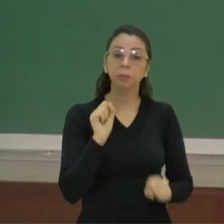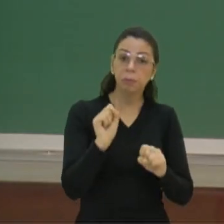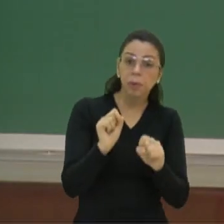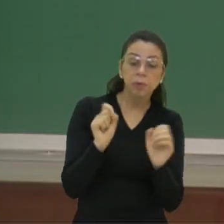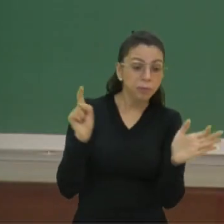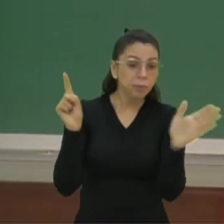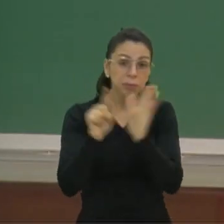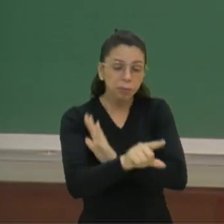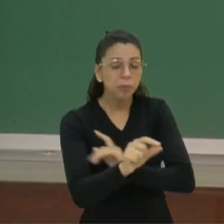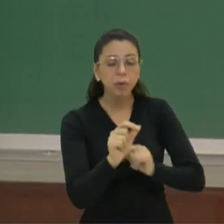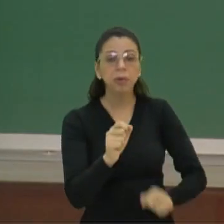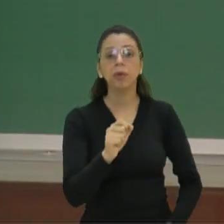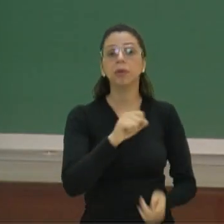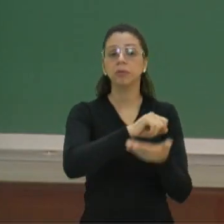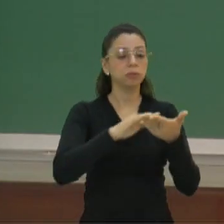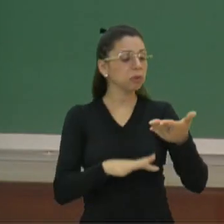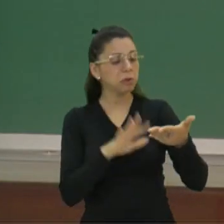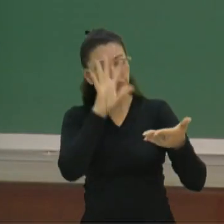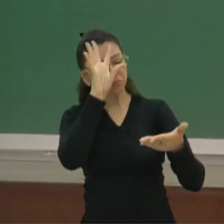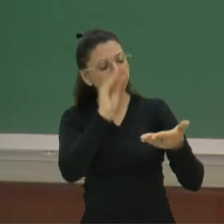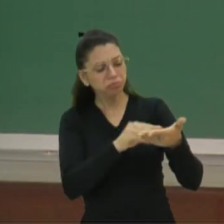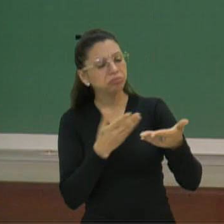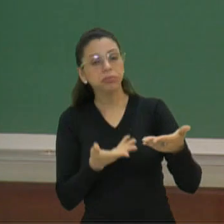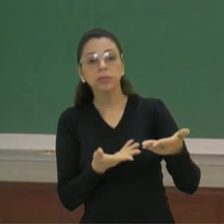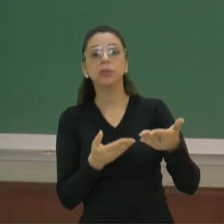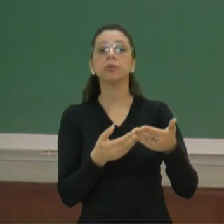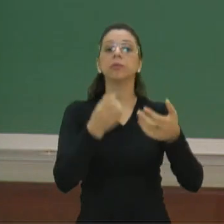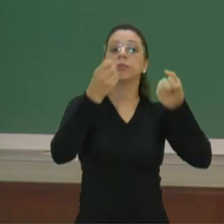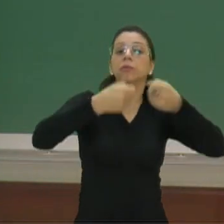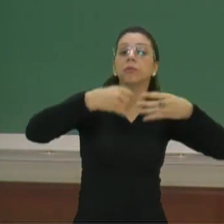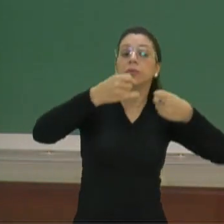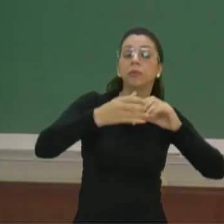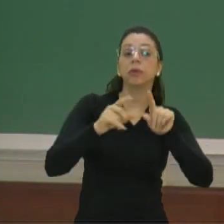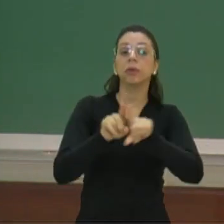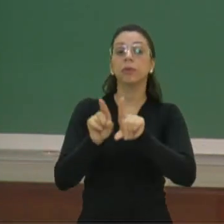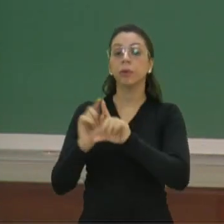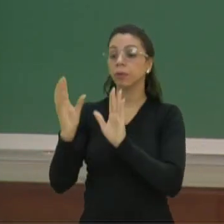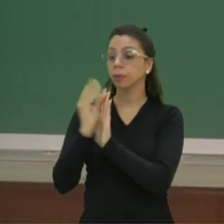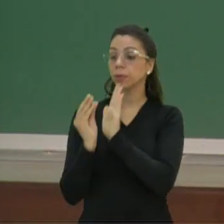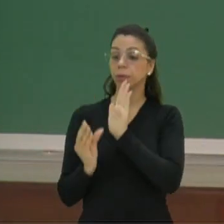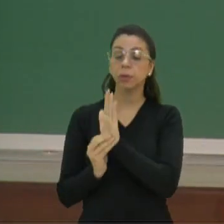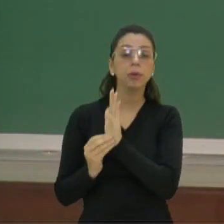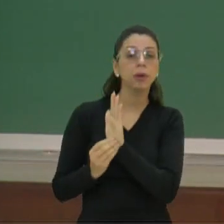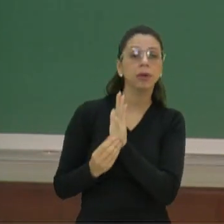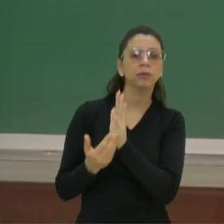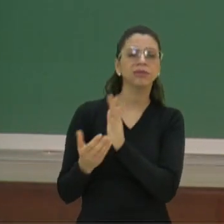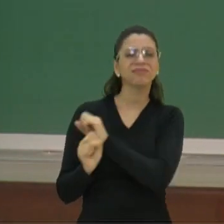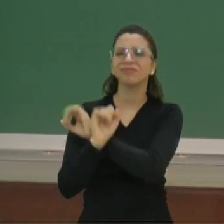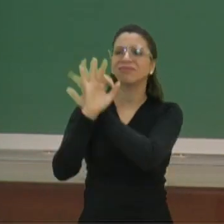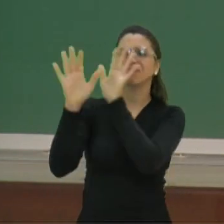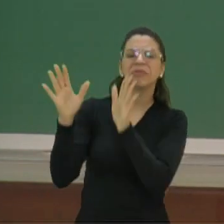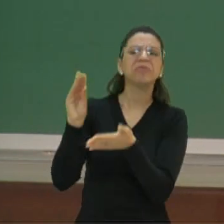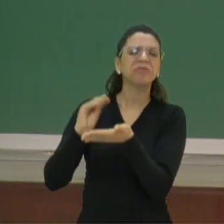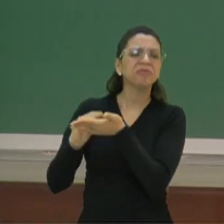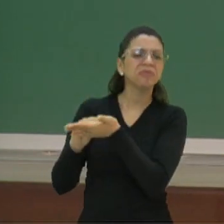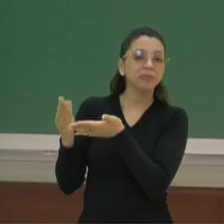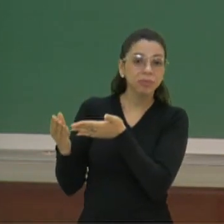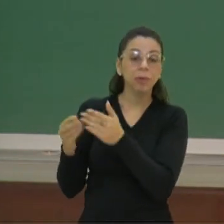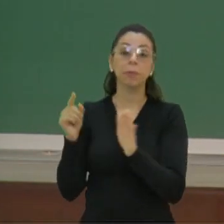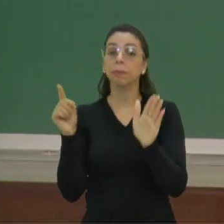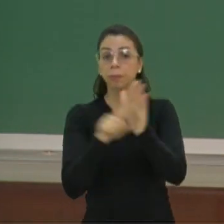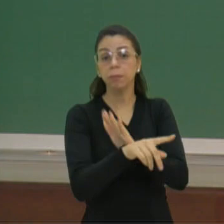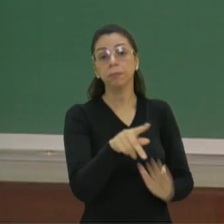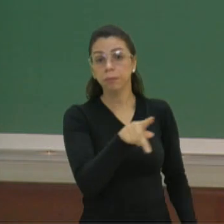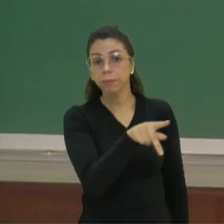você perguntar para ele uma atividade que você não entendeu ou então até mesmo algum conteúdo que a gente está vendo aqui que não tenha ficado tão claro, ok?